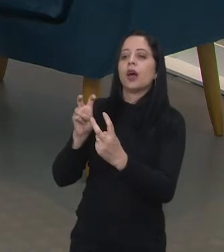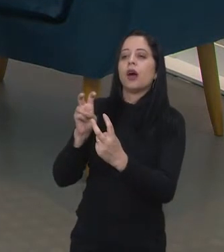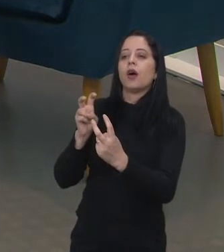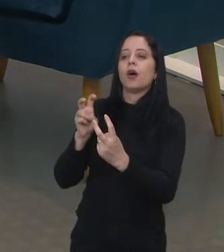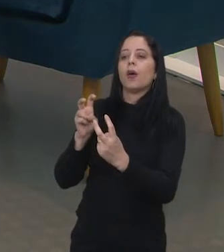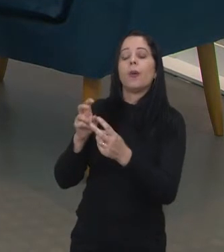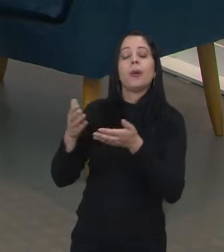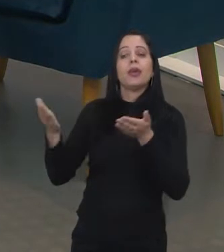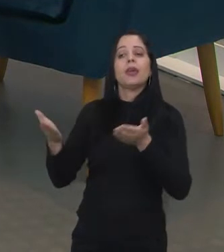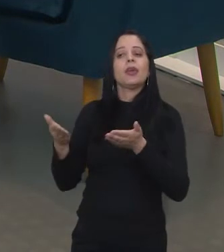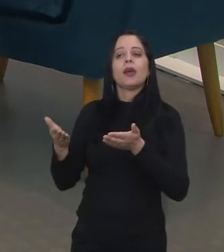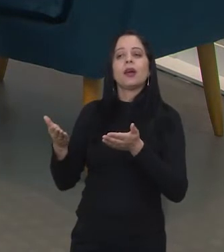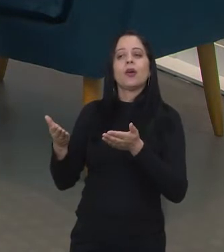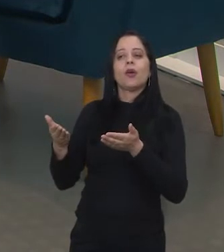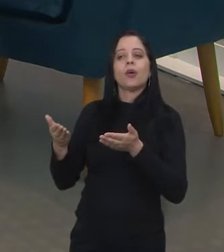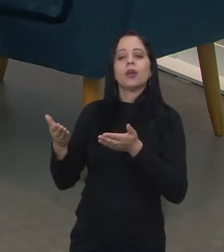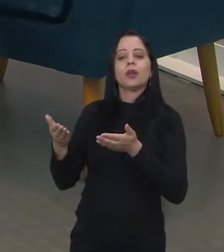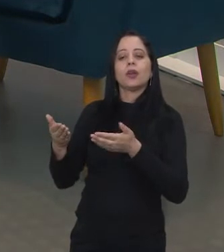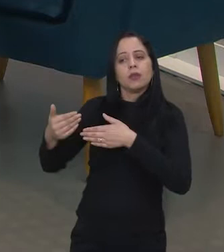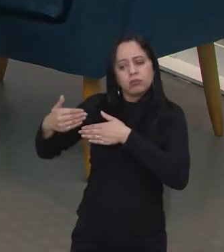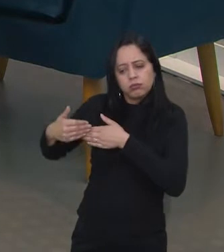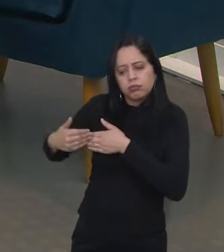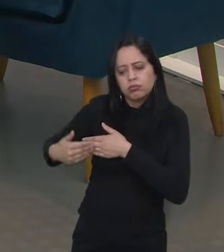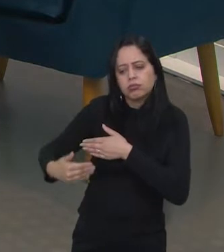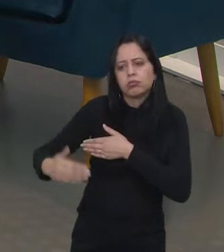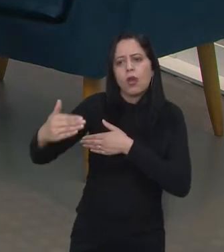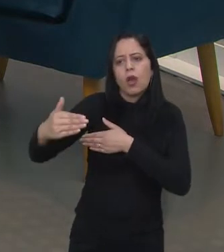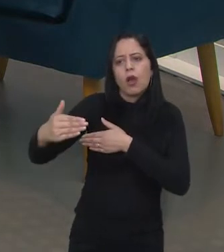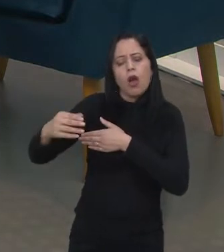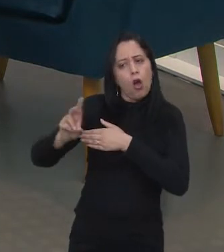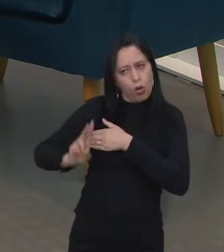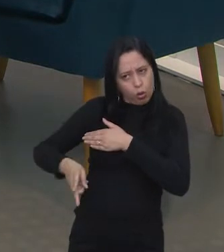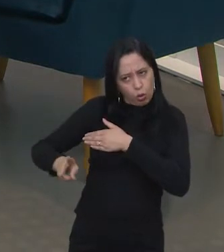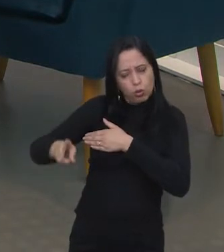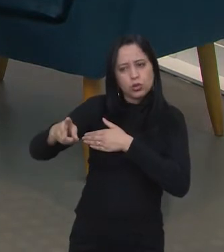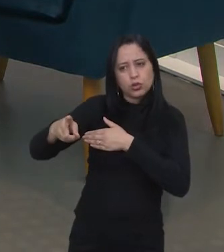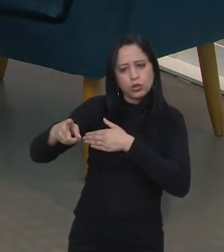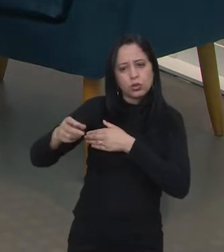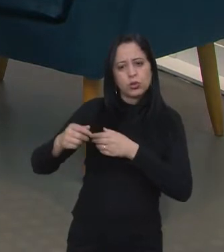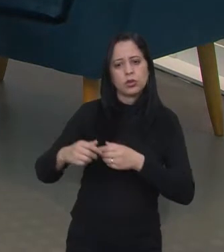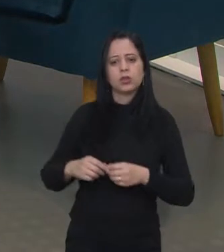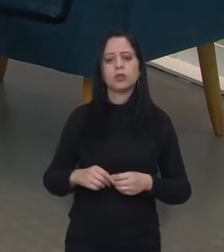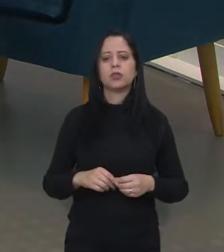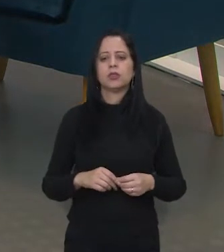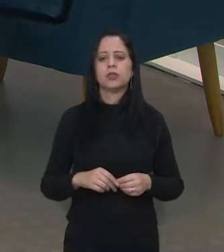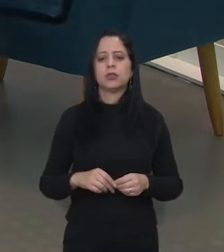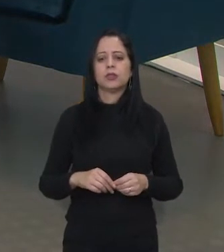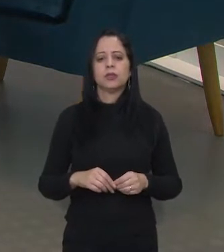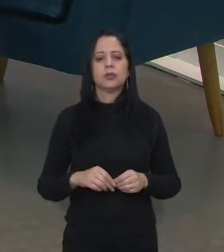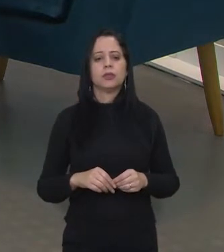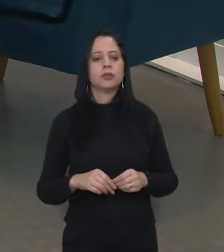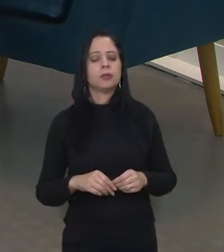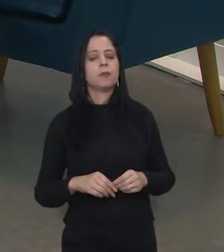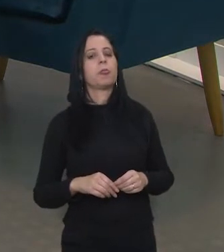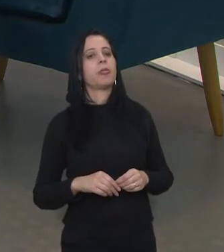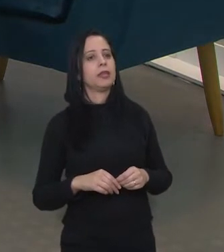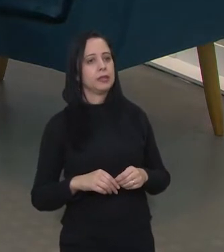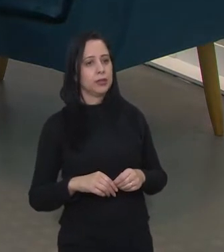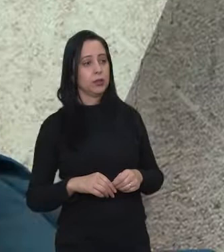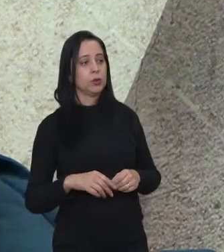E agora? Qual que está sendo o segmento para essas startups alavancarem? Alavancarem, é isso, né? acho.